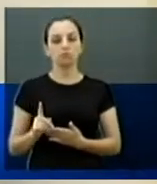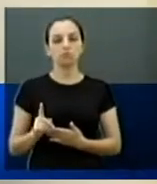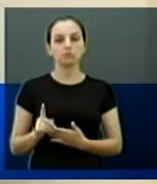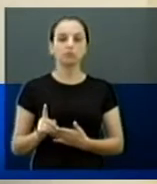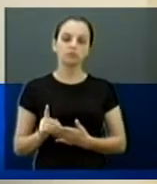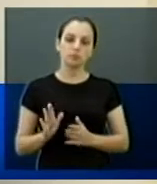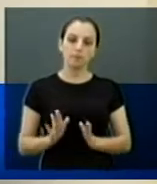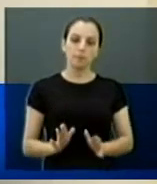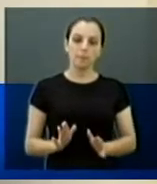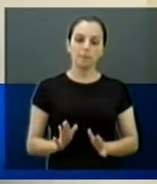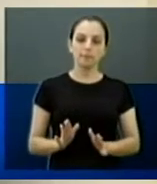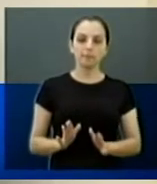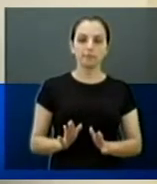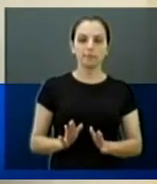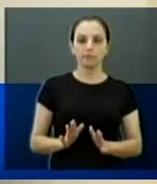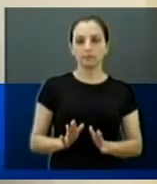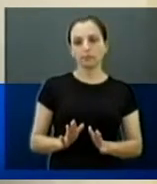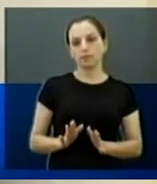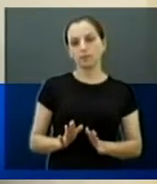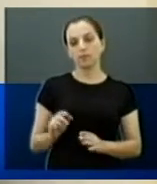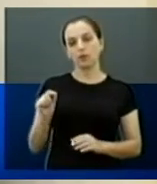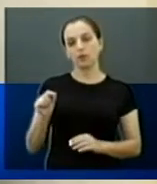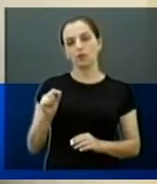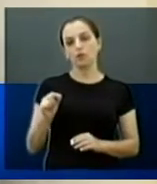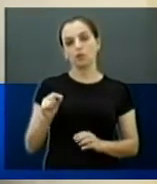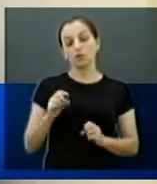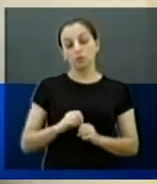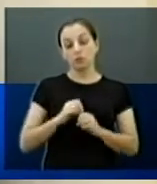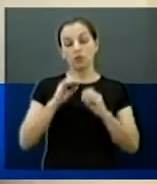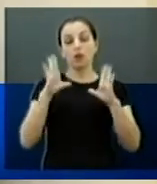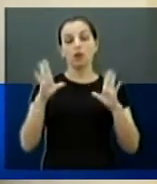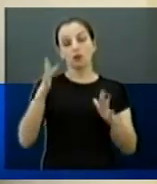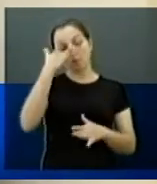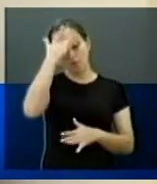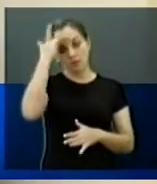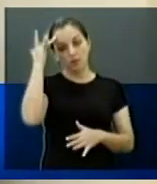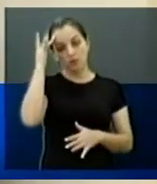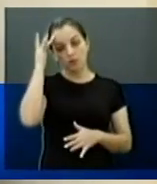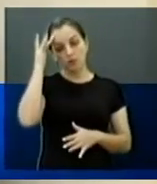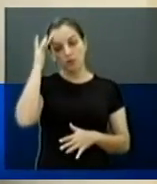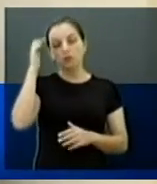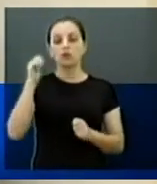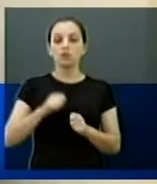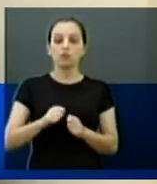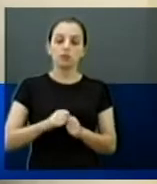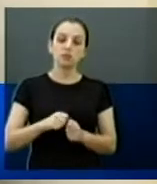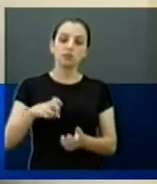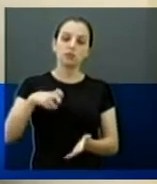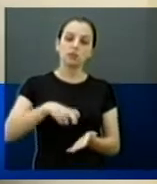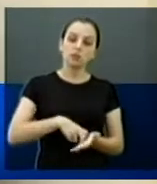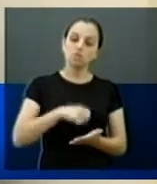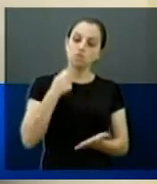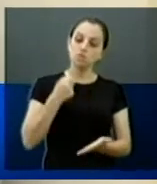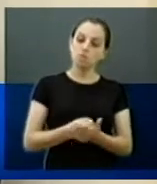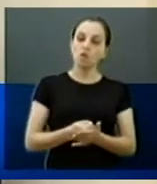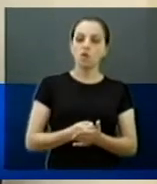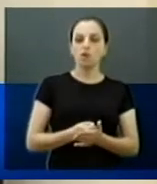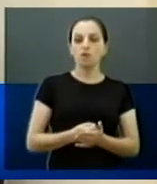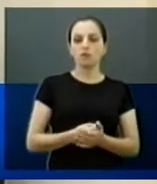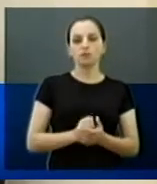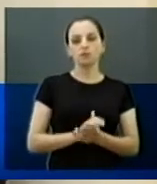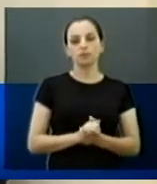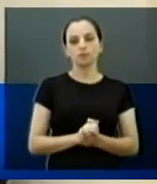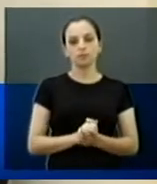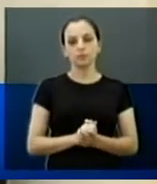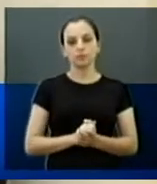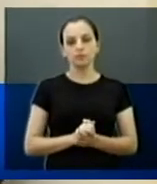Então, é mais um ponto de alerta para essas pessoas que vai ter uma atuação grave, sim, forte, porque não dá para aceitar isso.